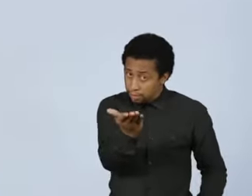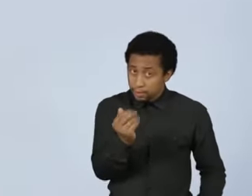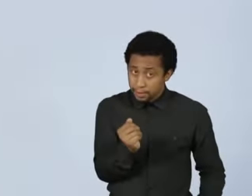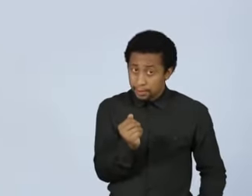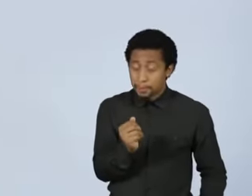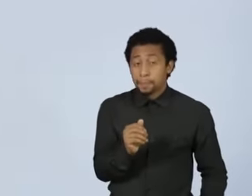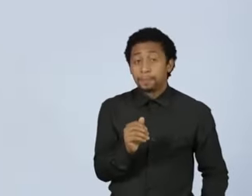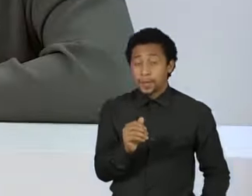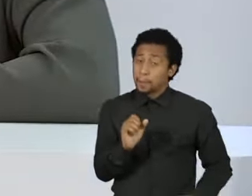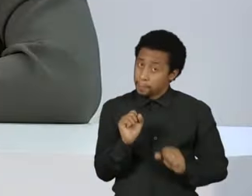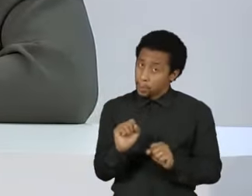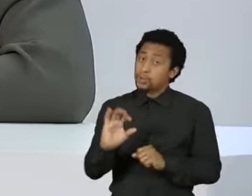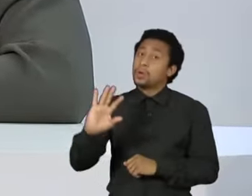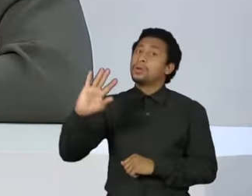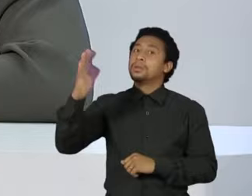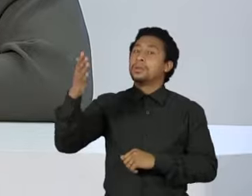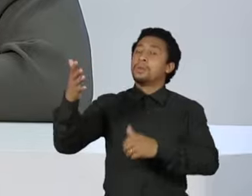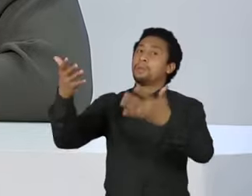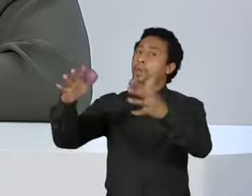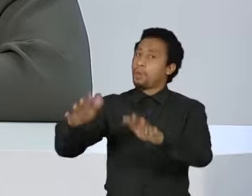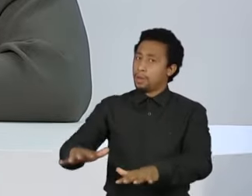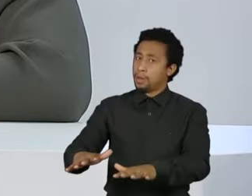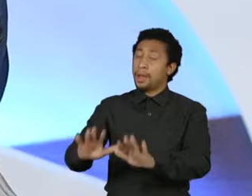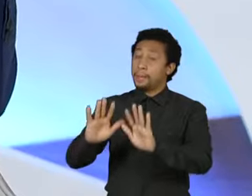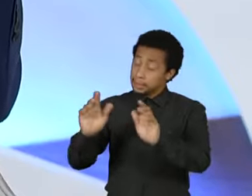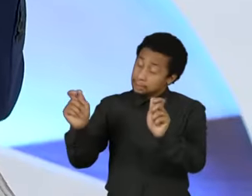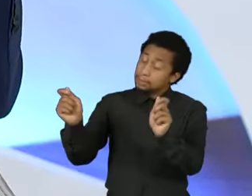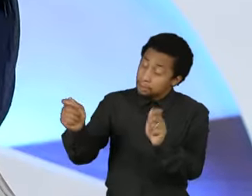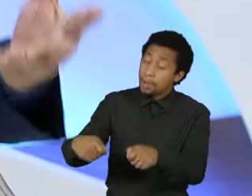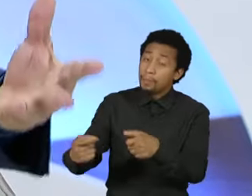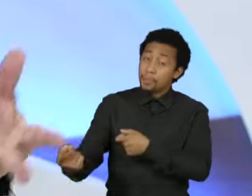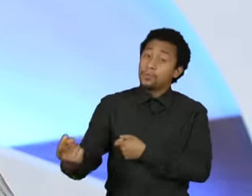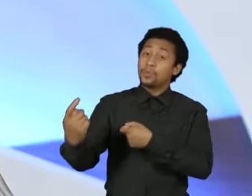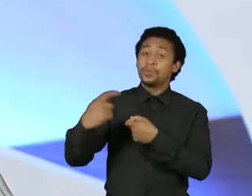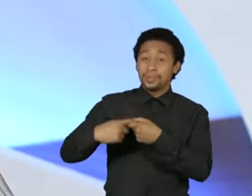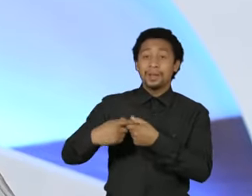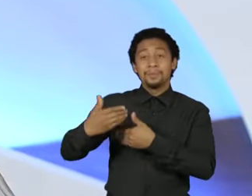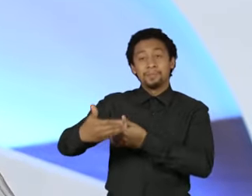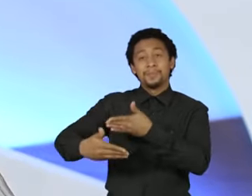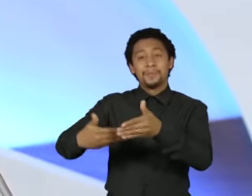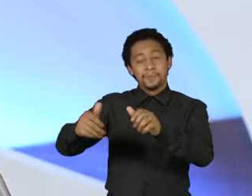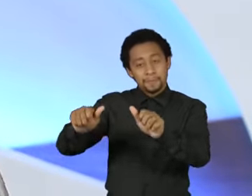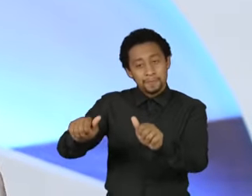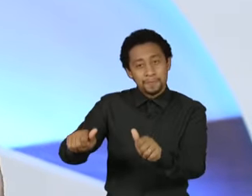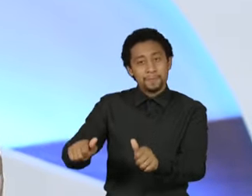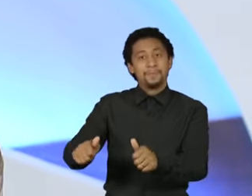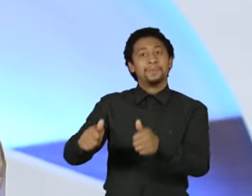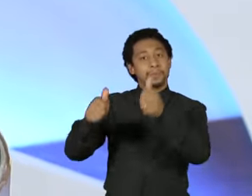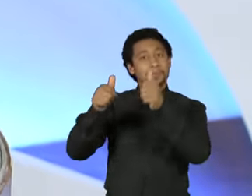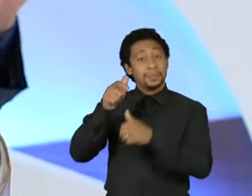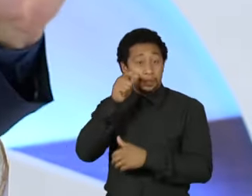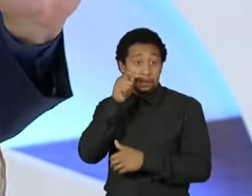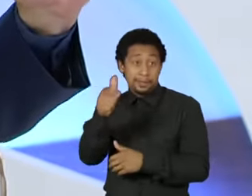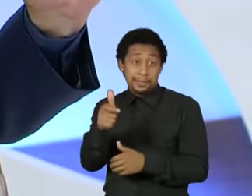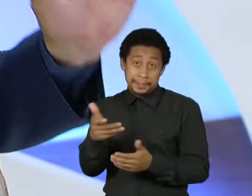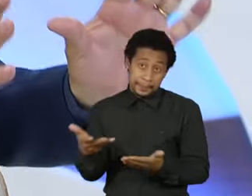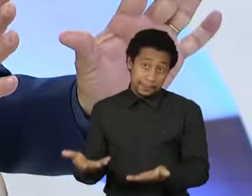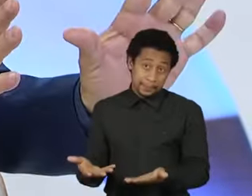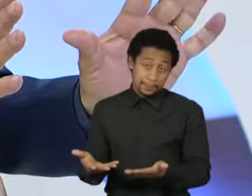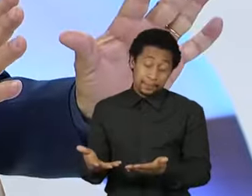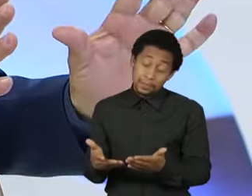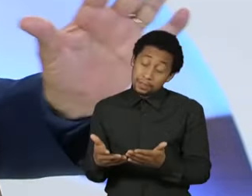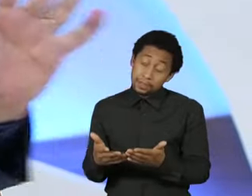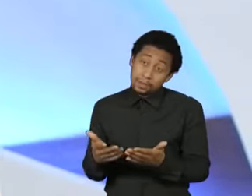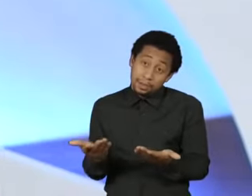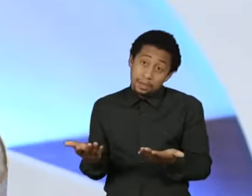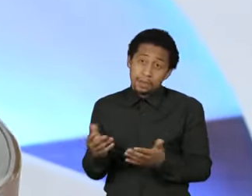mas tem a possibilidade de voltar rapidamente para o caminho que estava um caminho muito interessante sendo trilhado. Então, esse é um